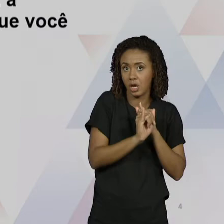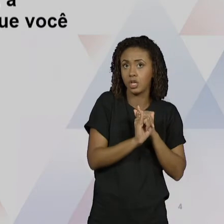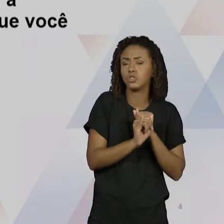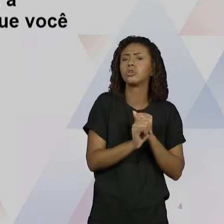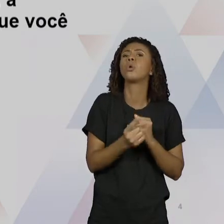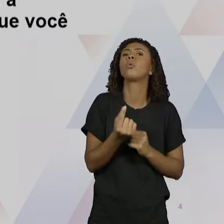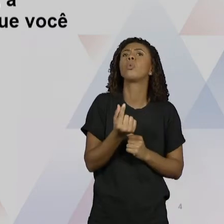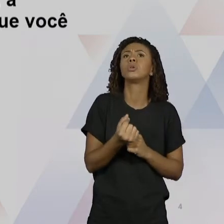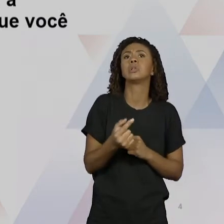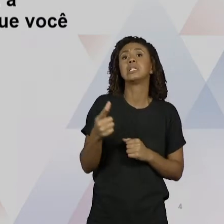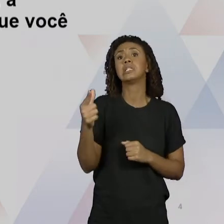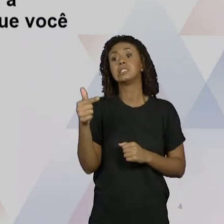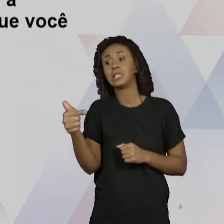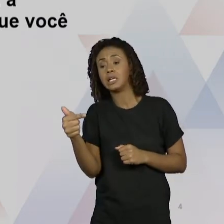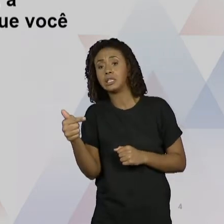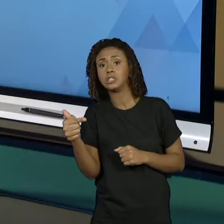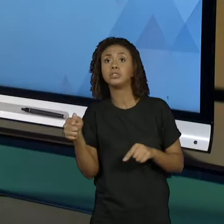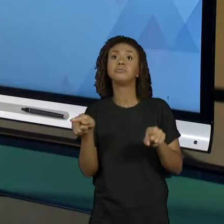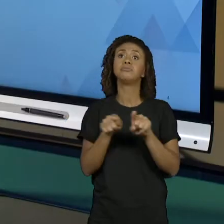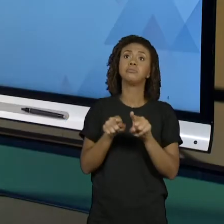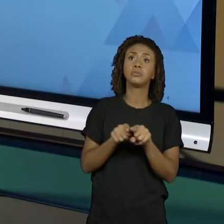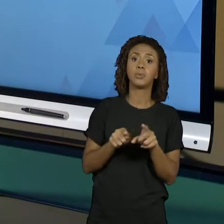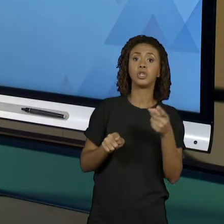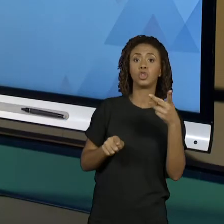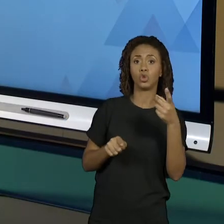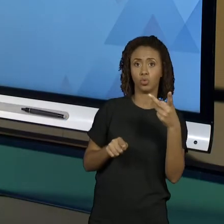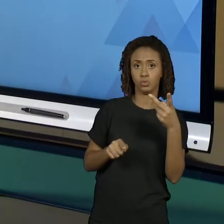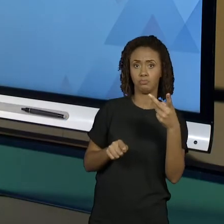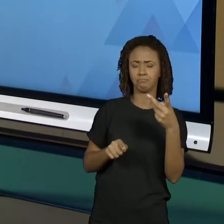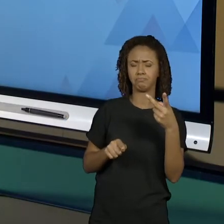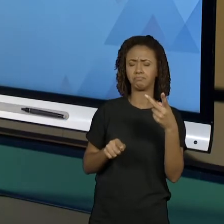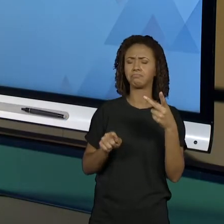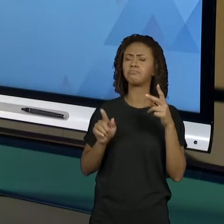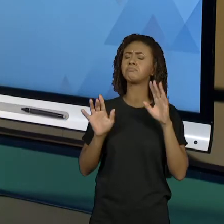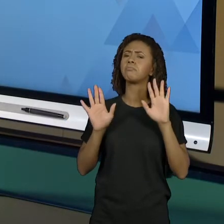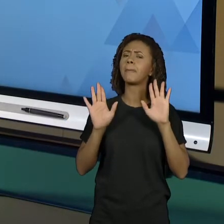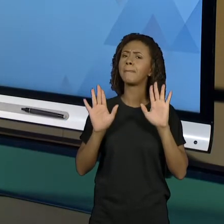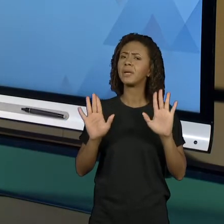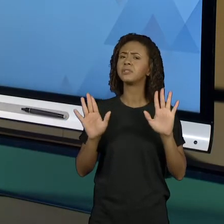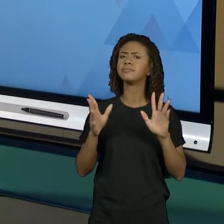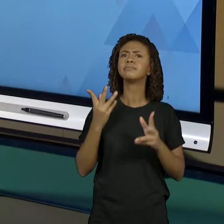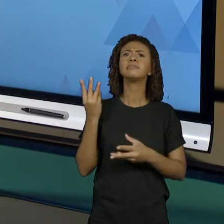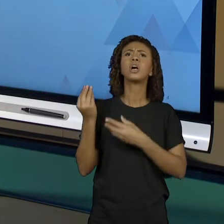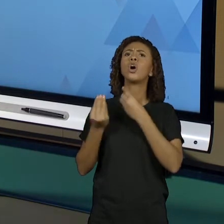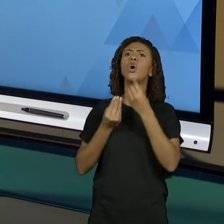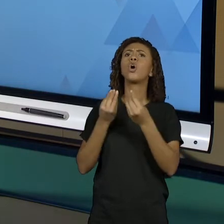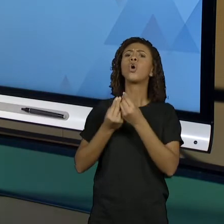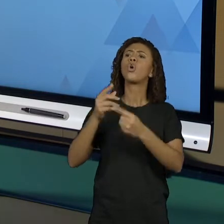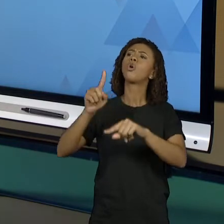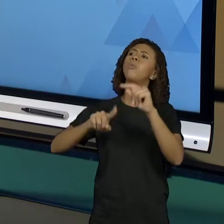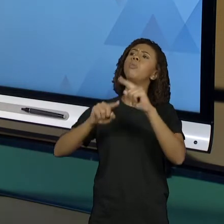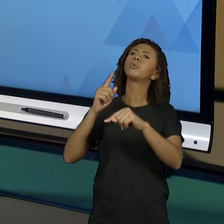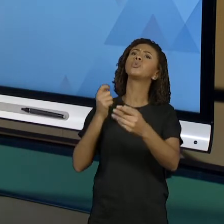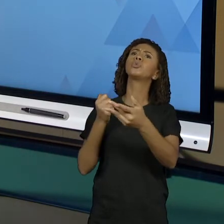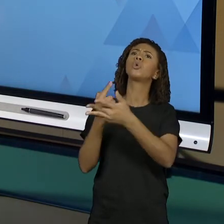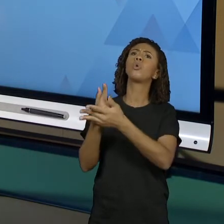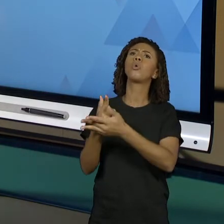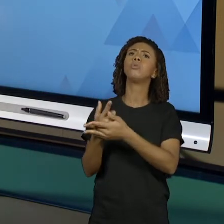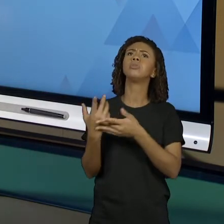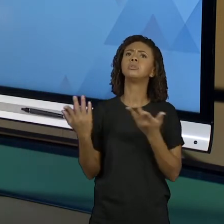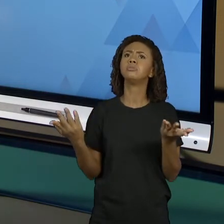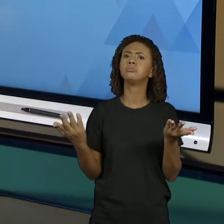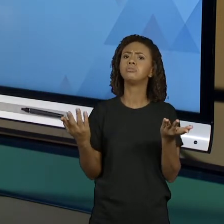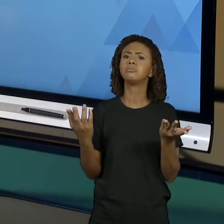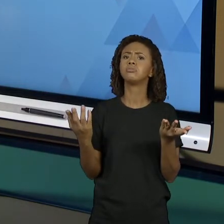de R$ 7 e R$ E a pergunta é, como é que eu faço para comprar esse produto com a quantidade mínima de